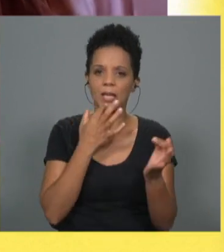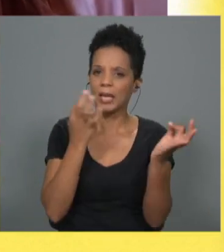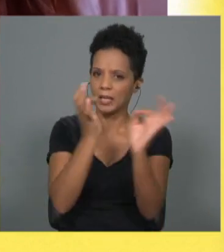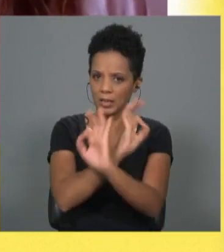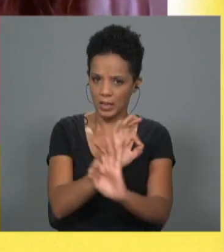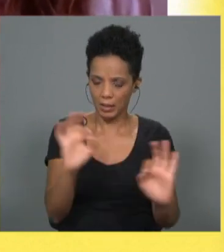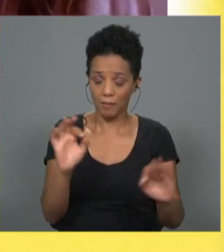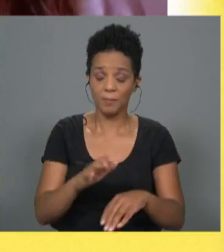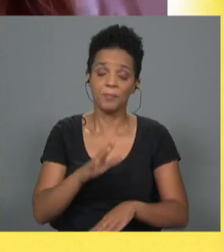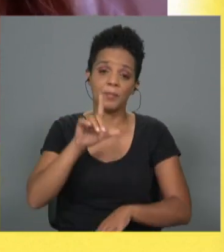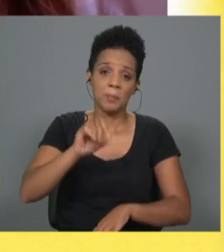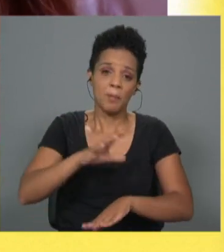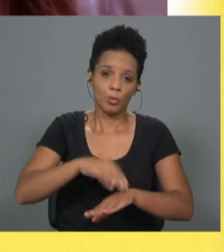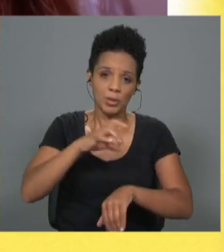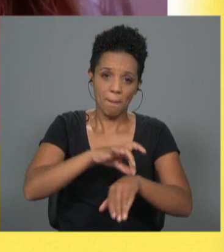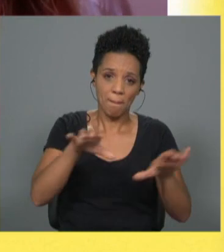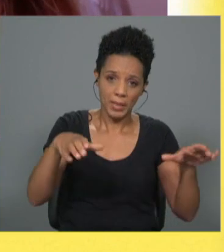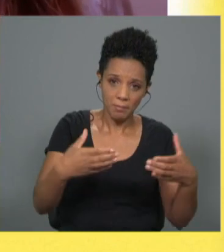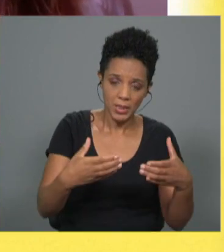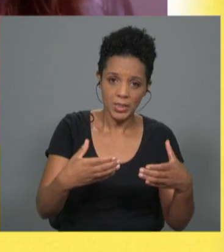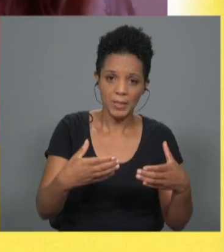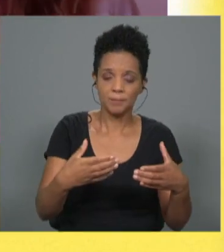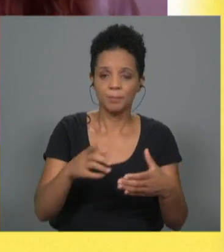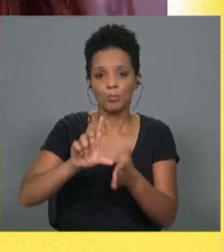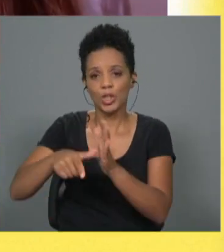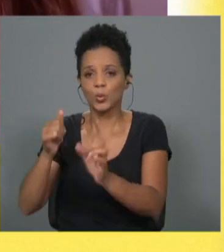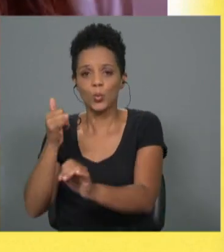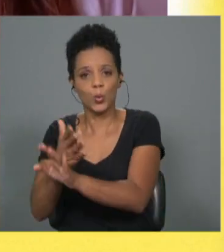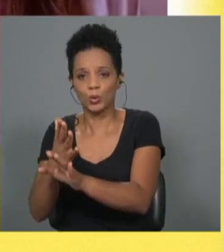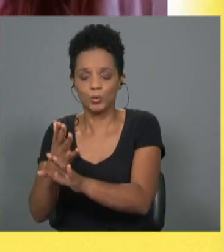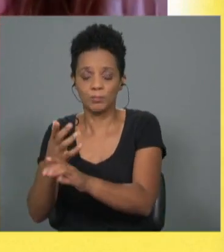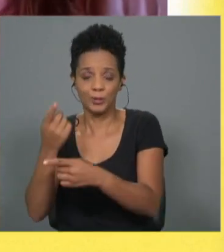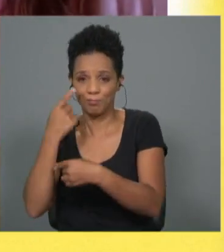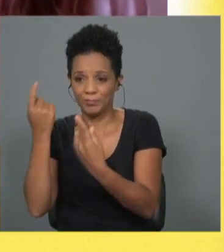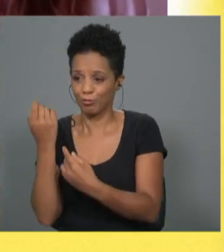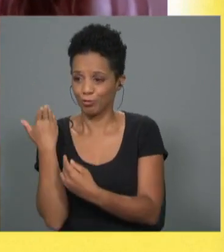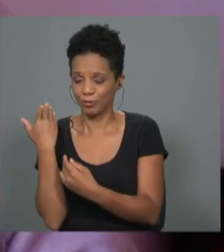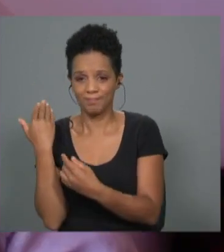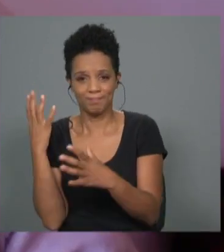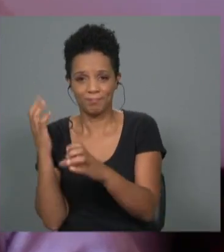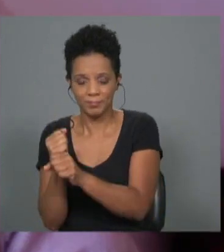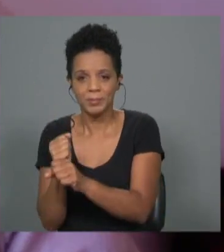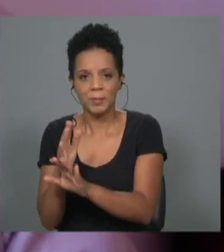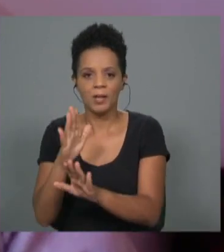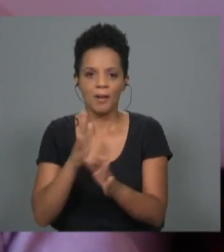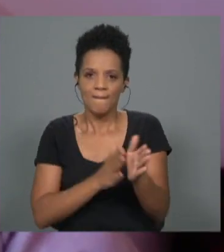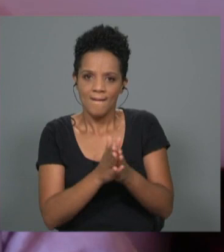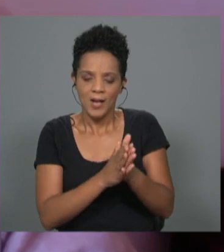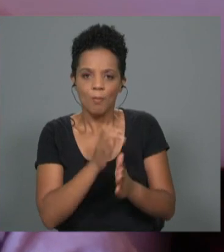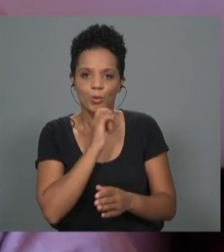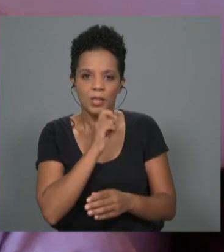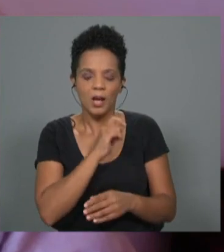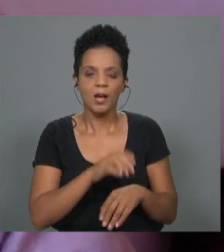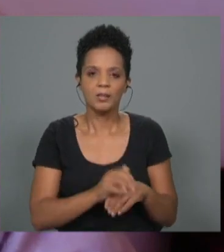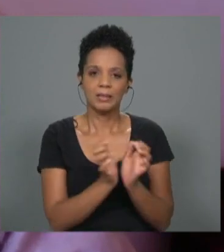com a pandemia, também fiquei sem o meu outro projeto que tinha acabado de lançar recentemente e vi uma oportunidade no mercado dos nómadas